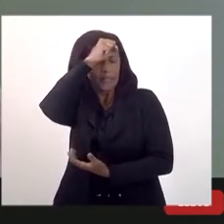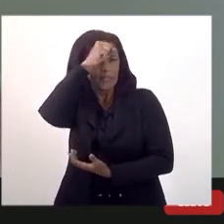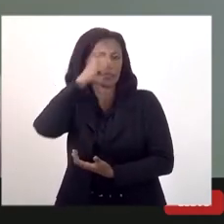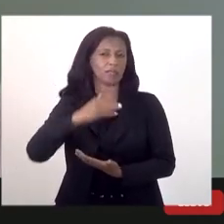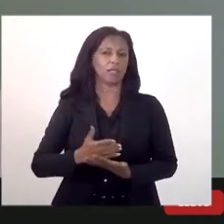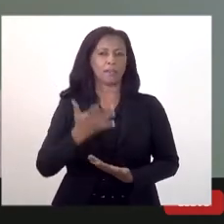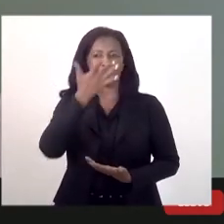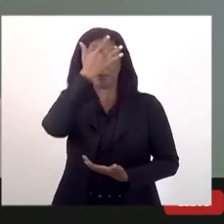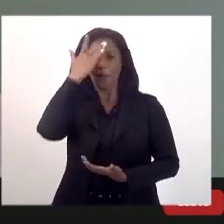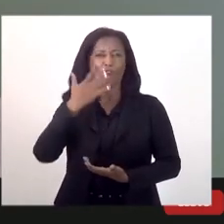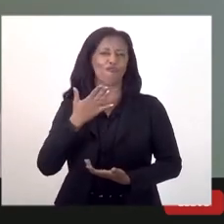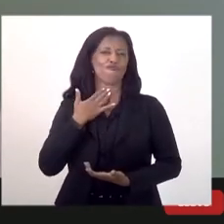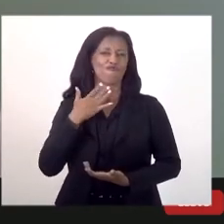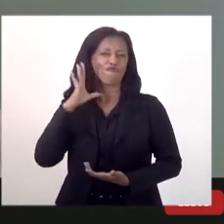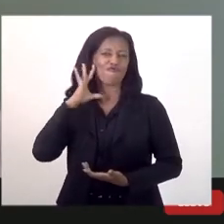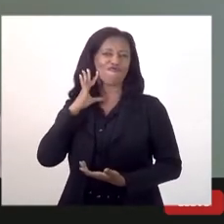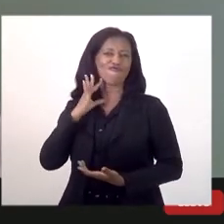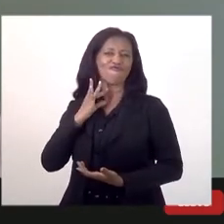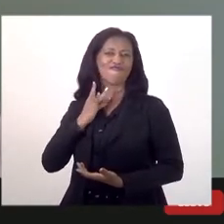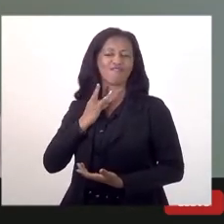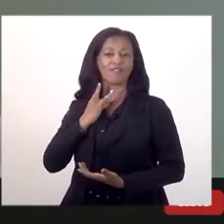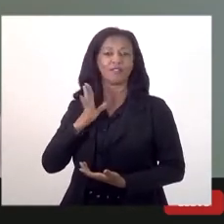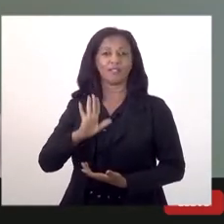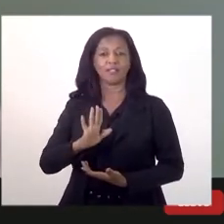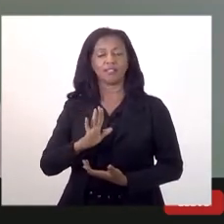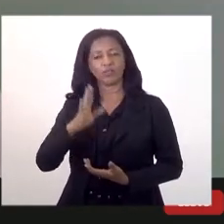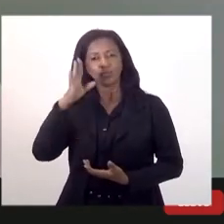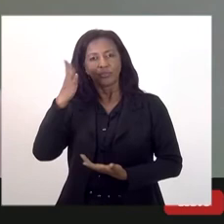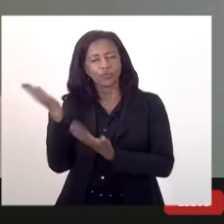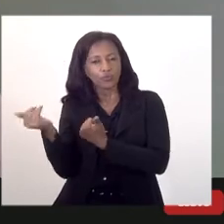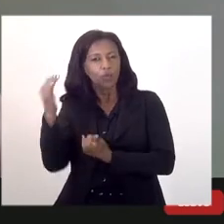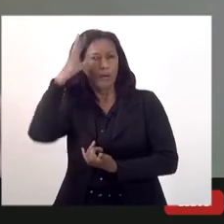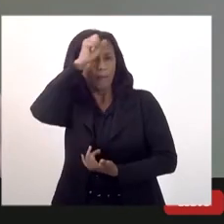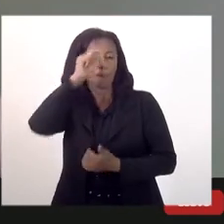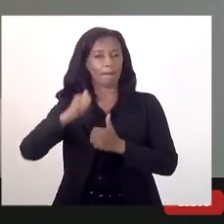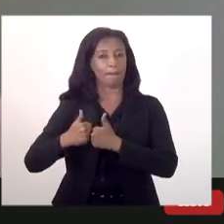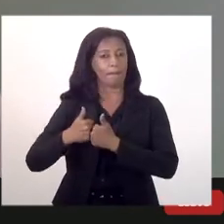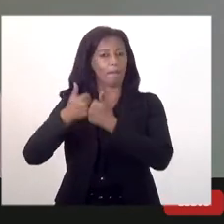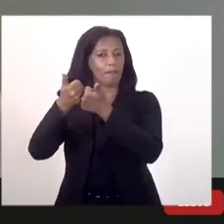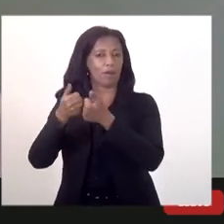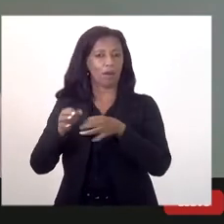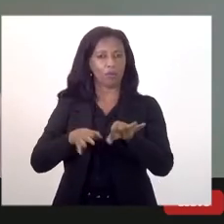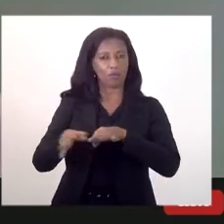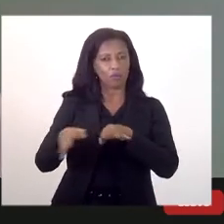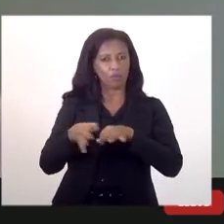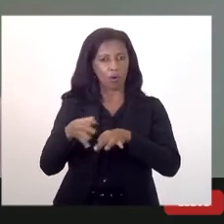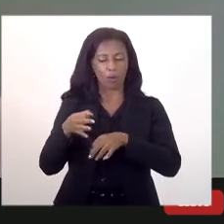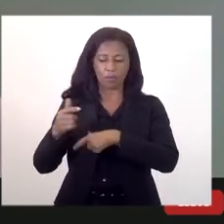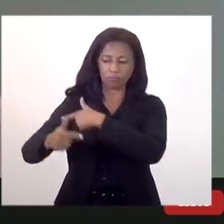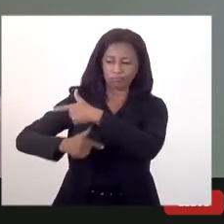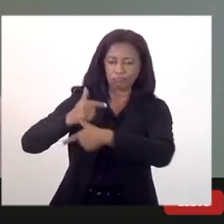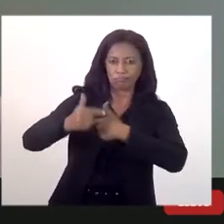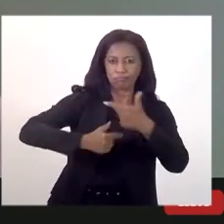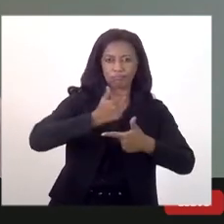aprendizes, e melhorar a condição de empregabilidade